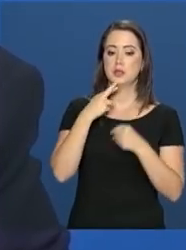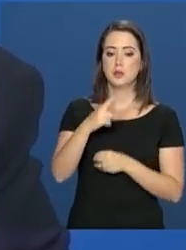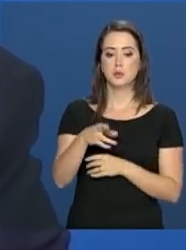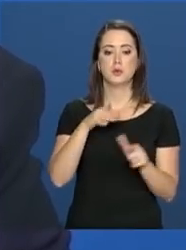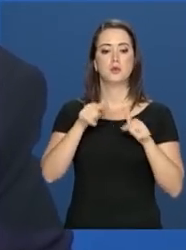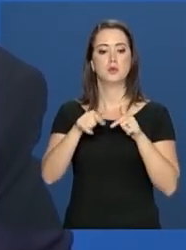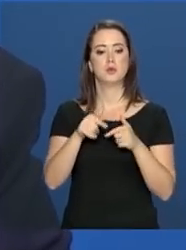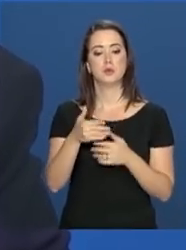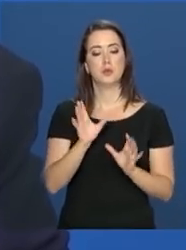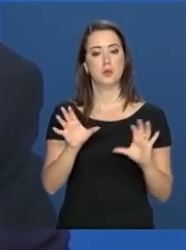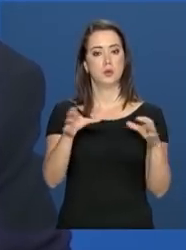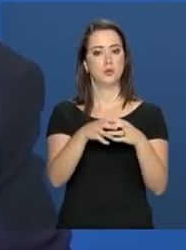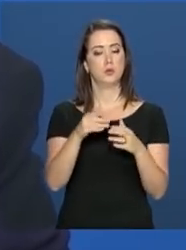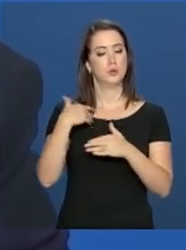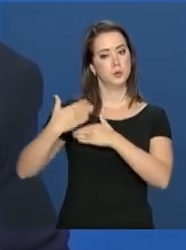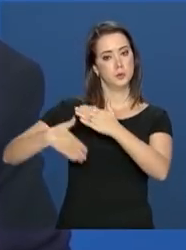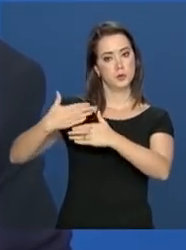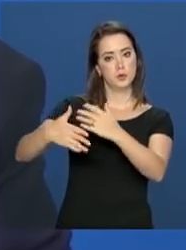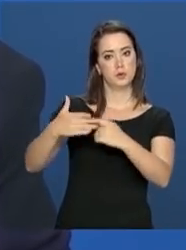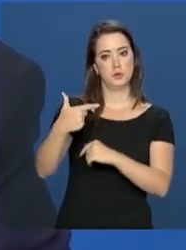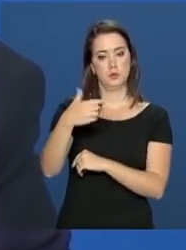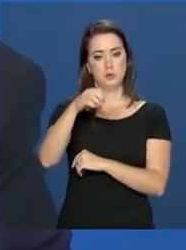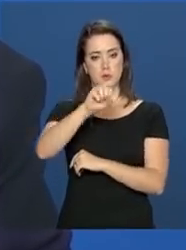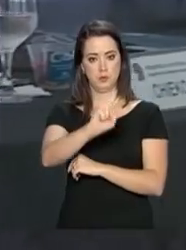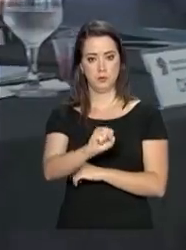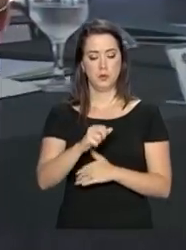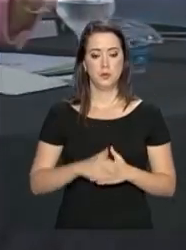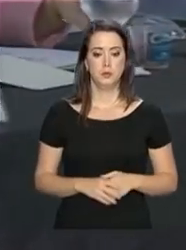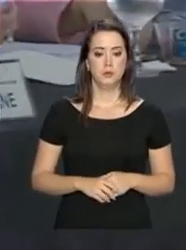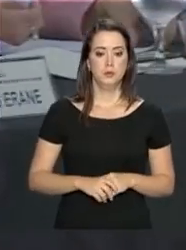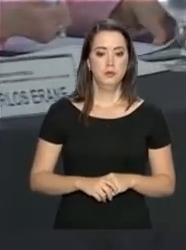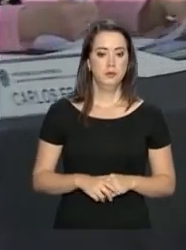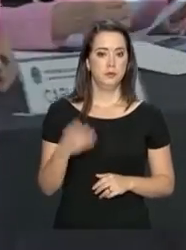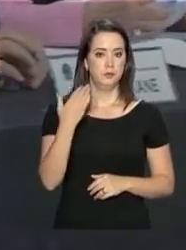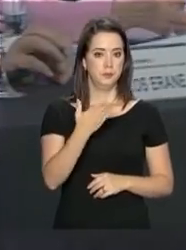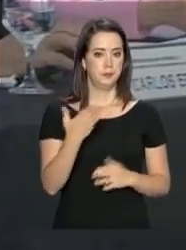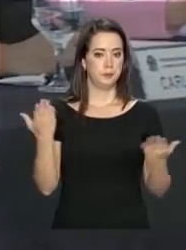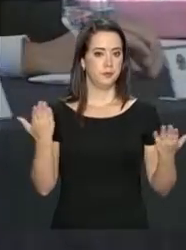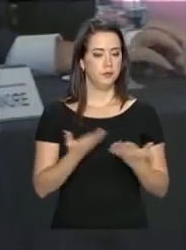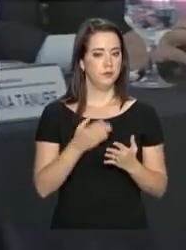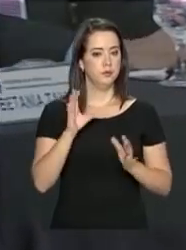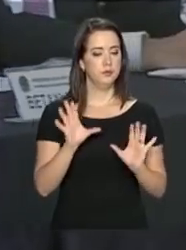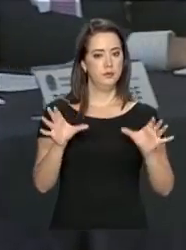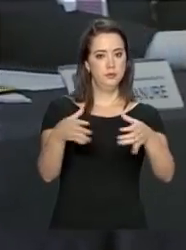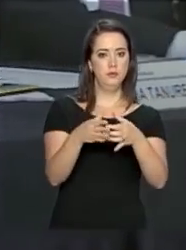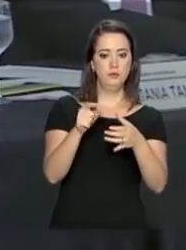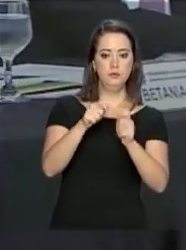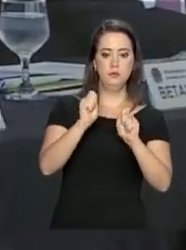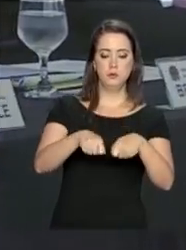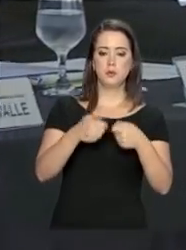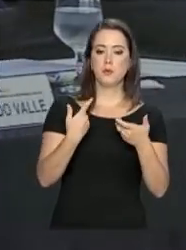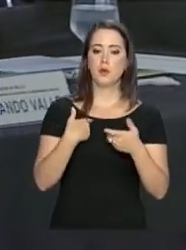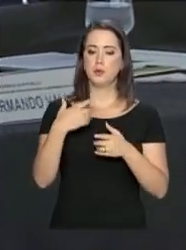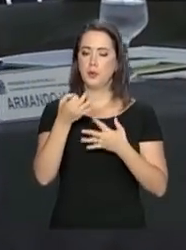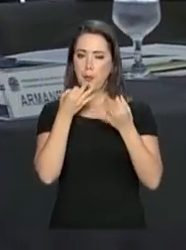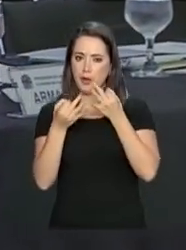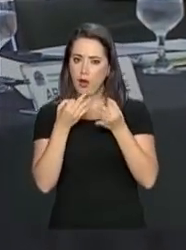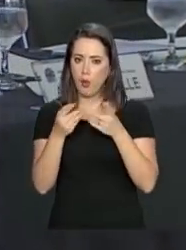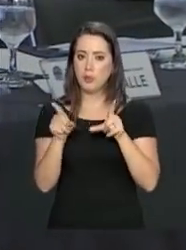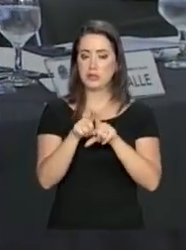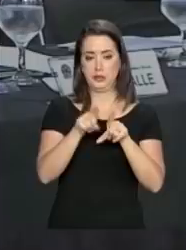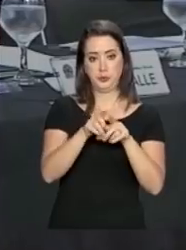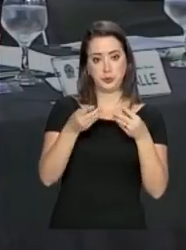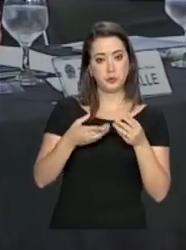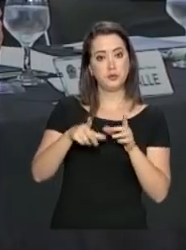do trabalho do colegiado ao longo de 2018. O formato de hoje do Conselho permite não só opinar, mas